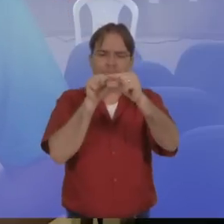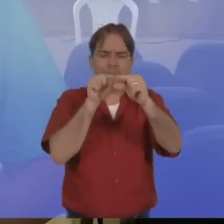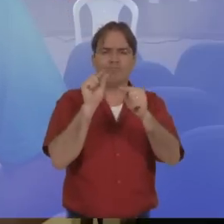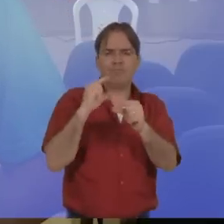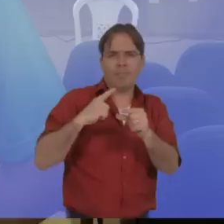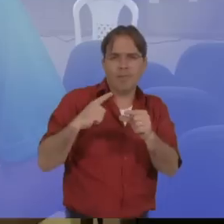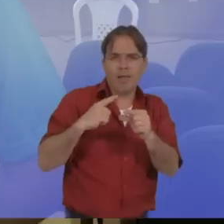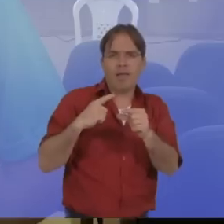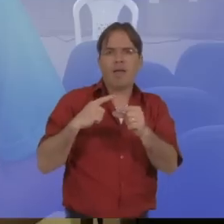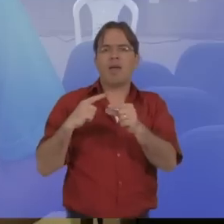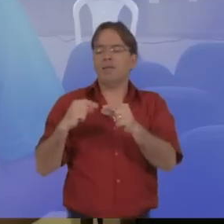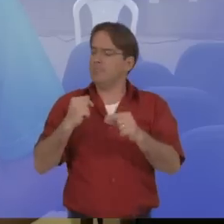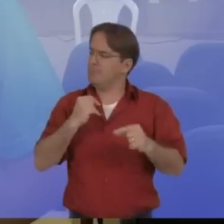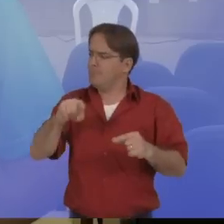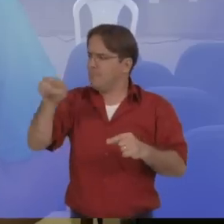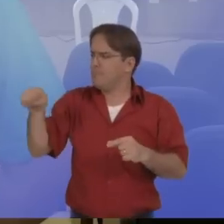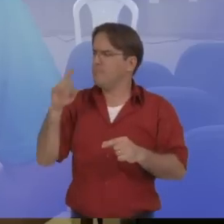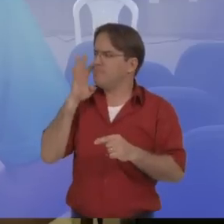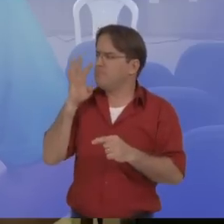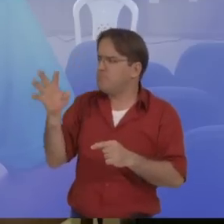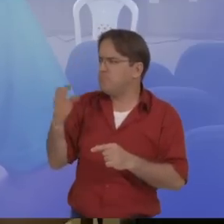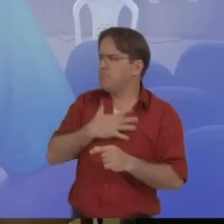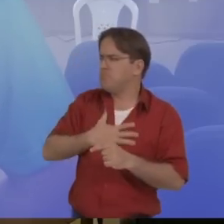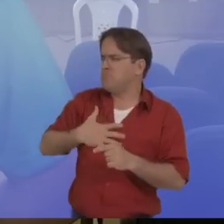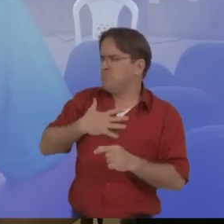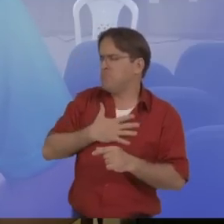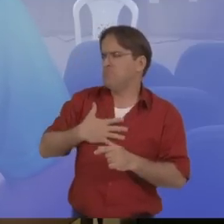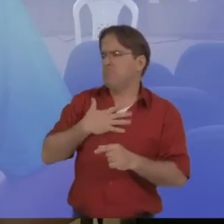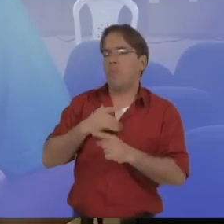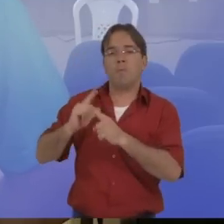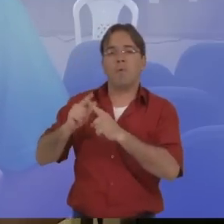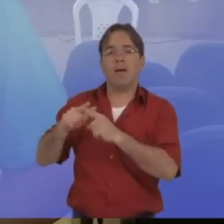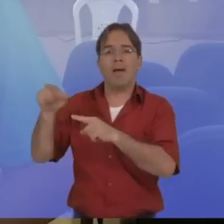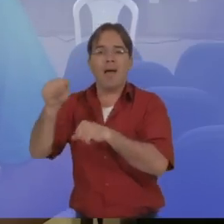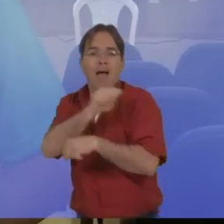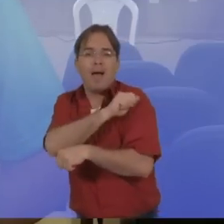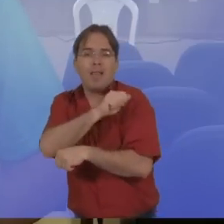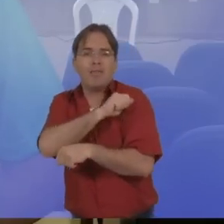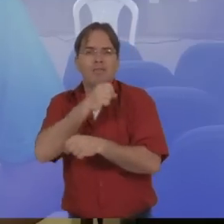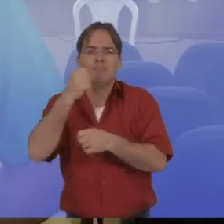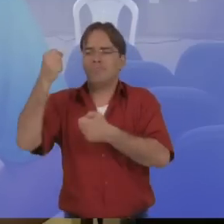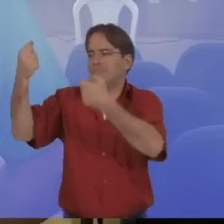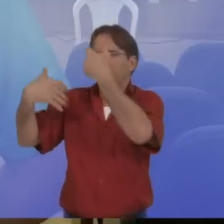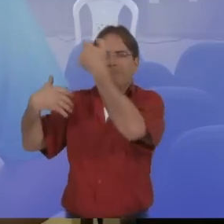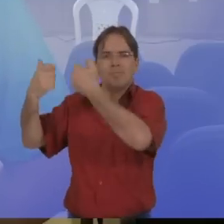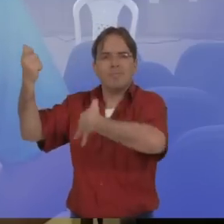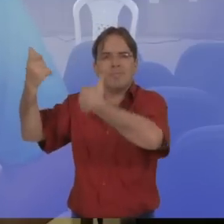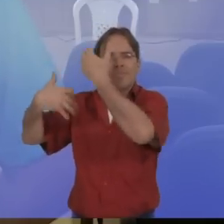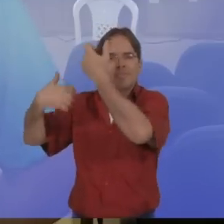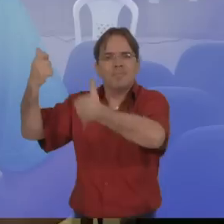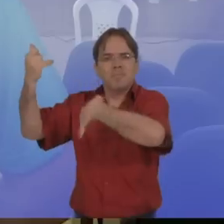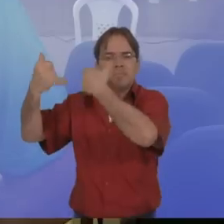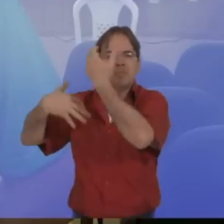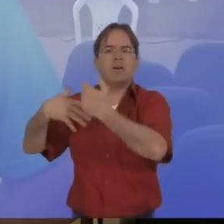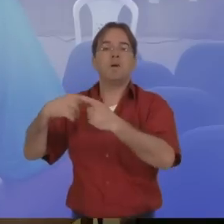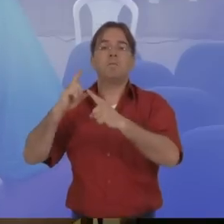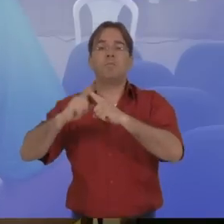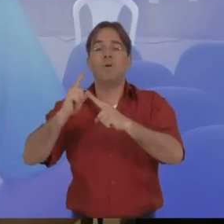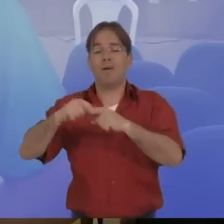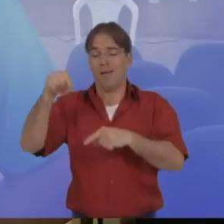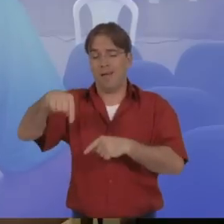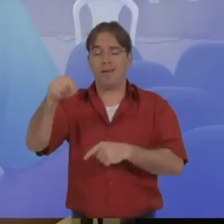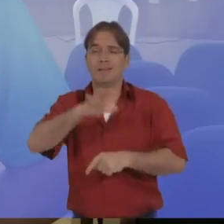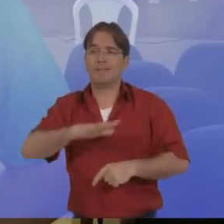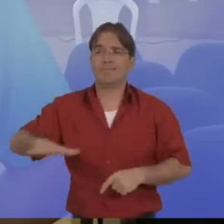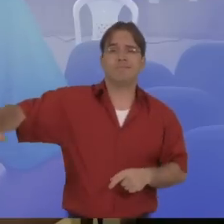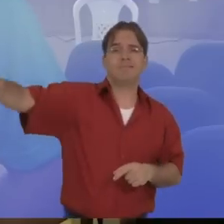é muito satisfatório, sob o ponto de vista da escola, o depoimento dos próprios alunos, em contato com essa planta, uma vez